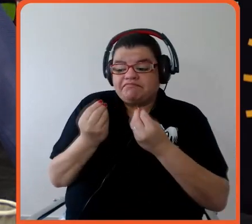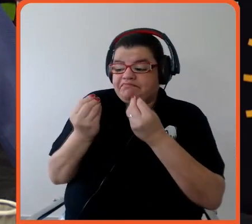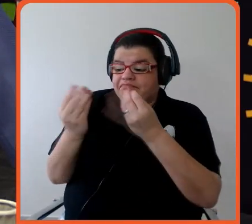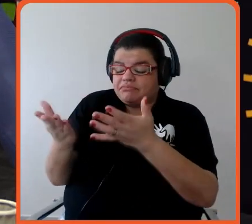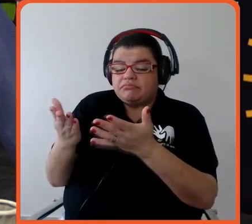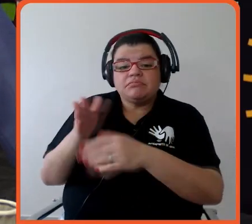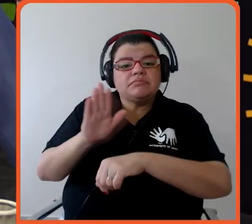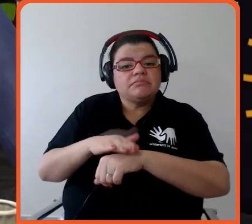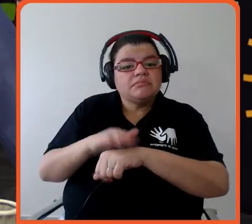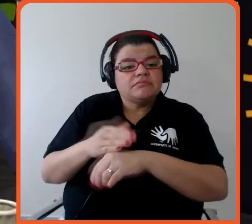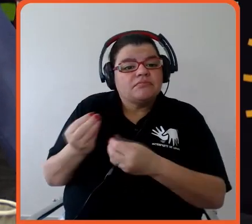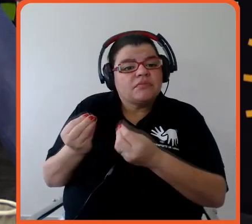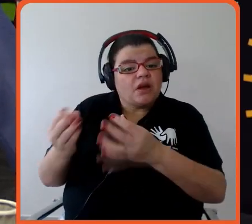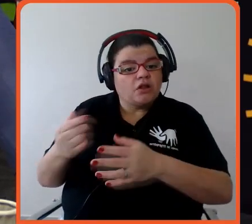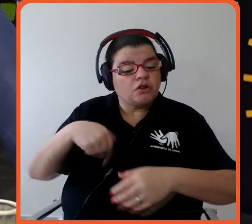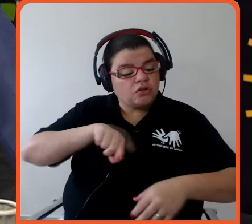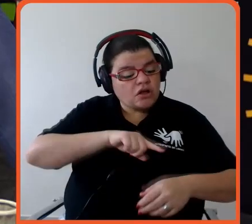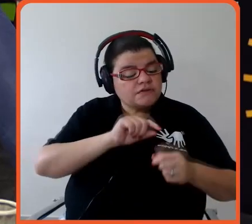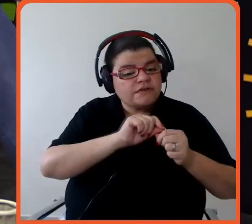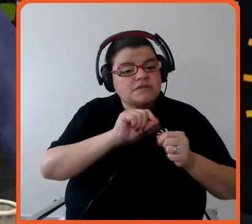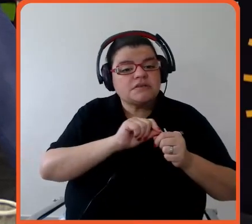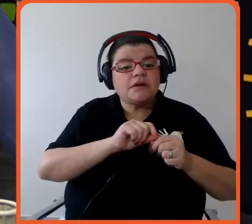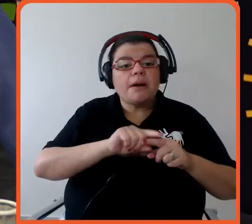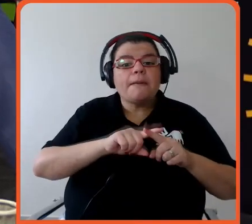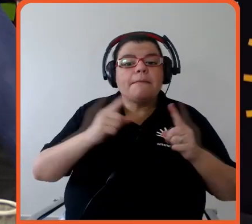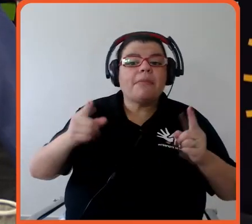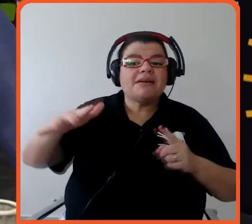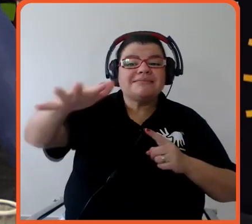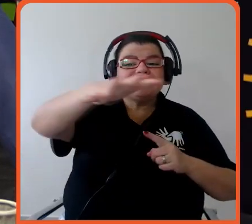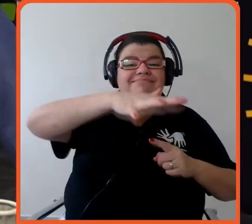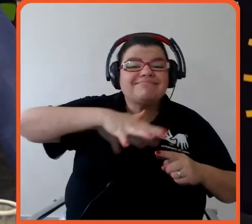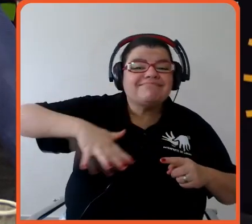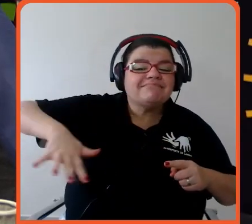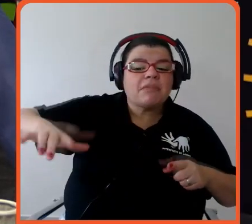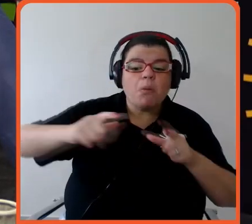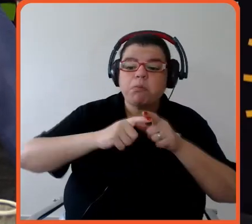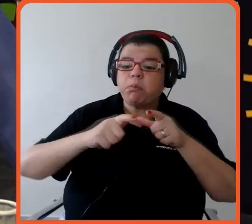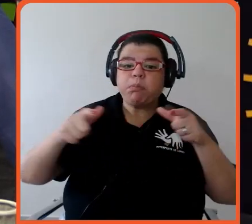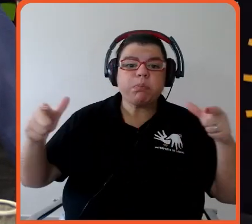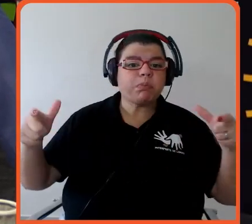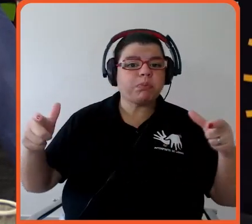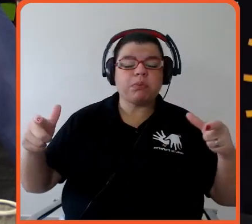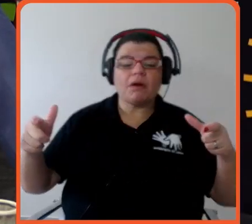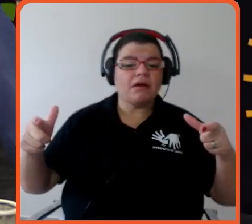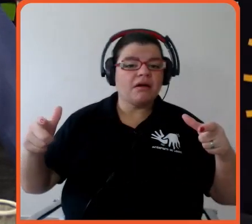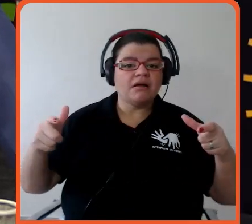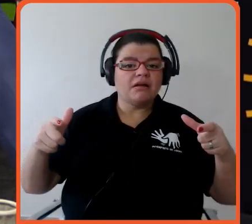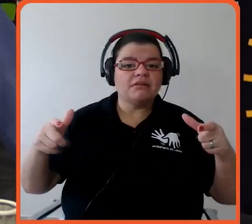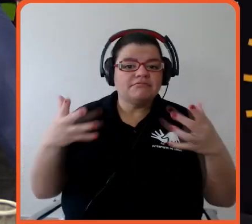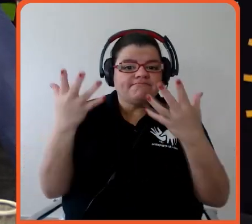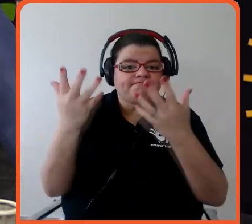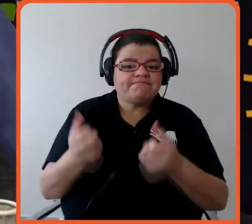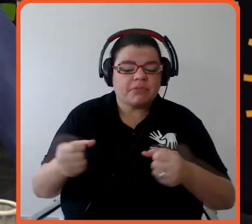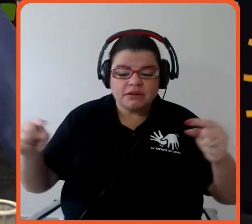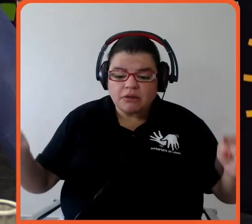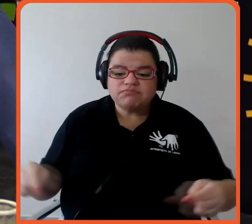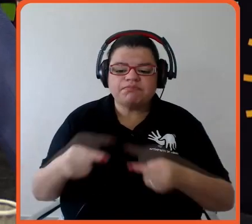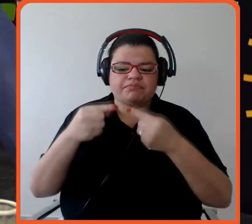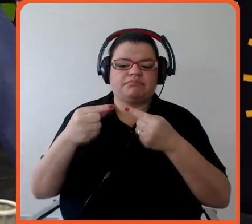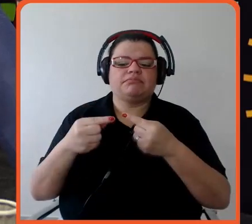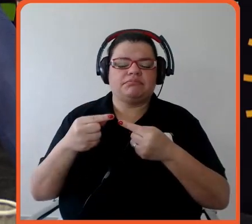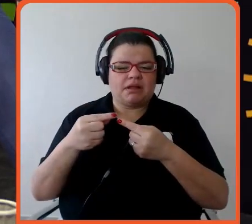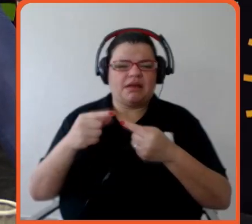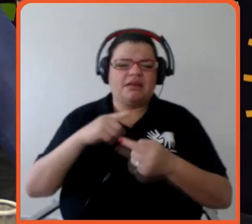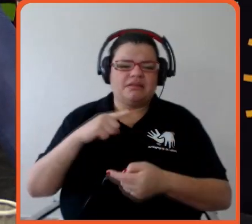e a gente vem fazendo isso, mas enquanto setor, se a gente não pensar nesses desafios, tanto esses dois mini